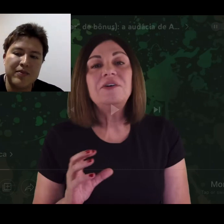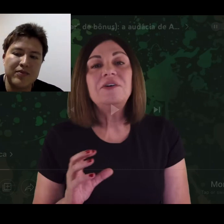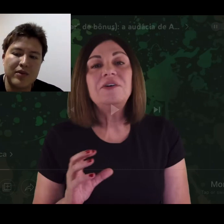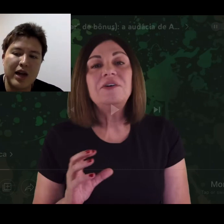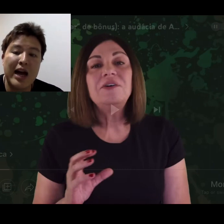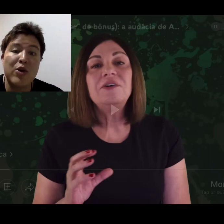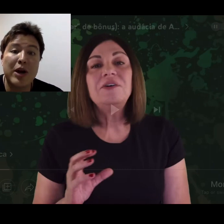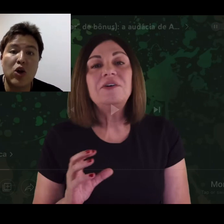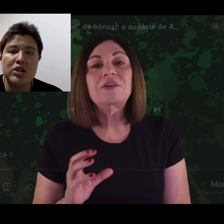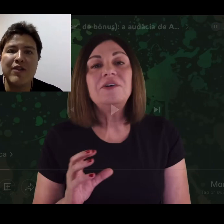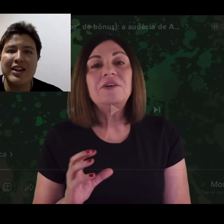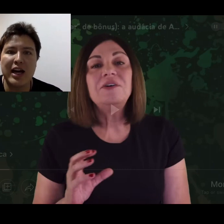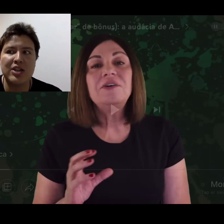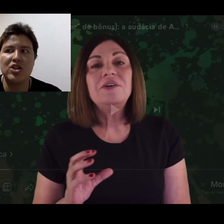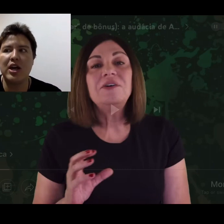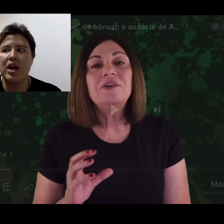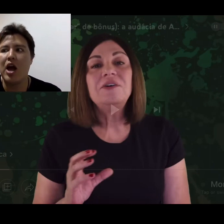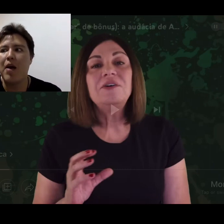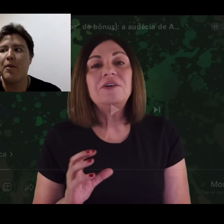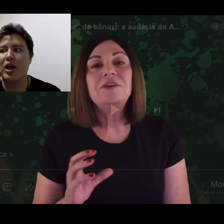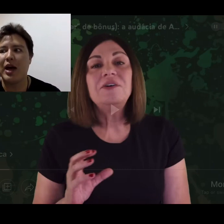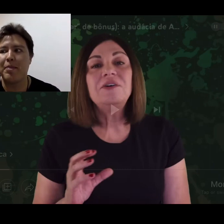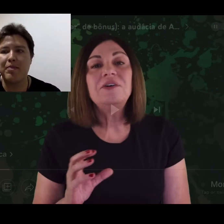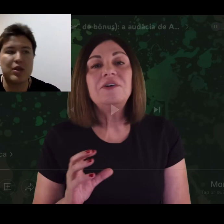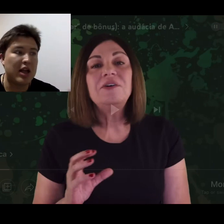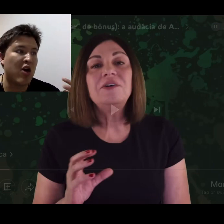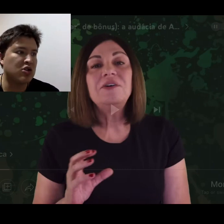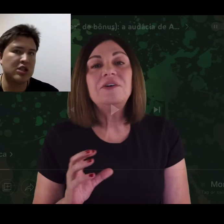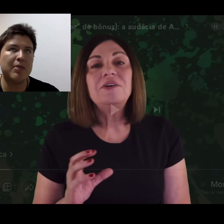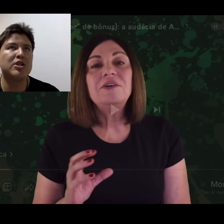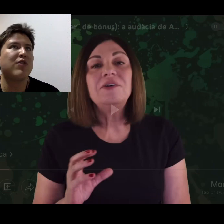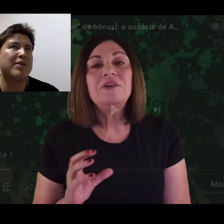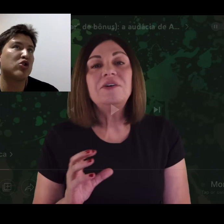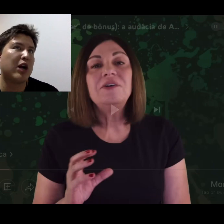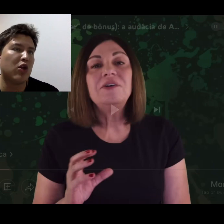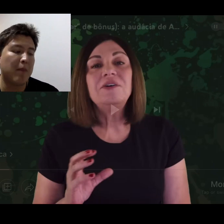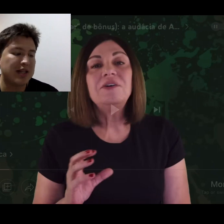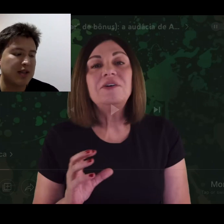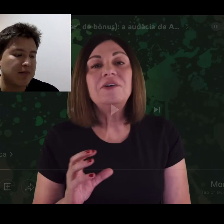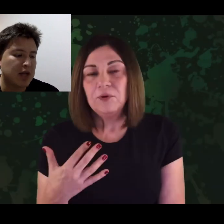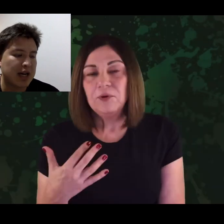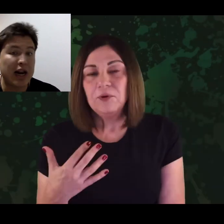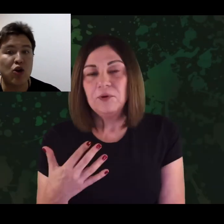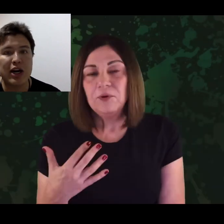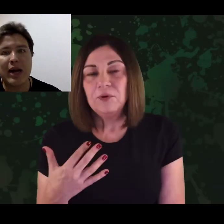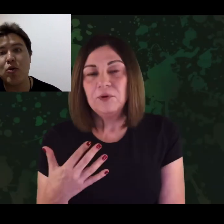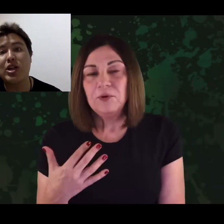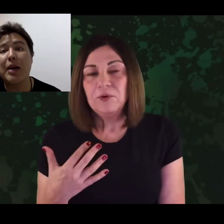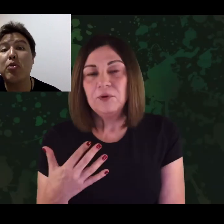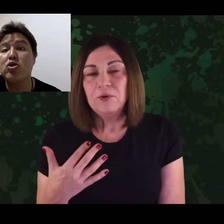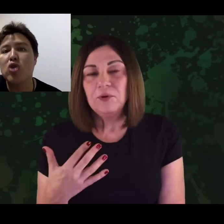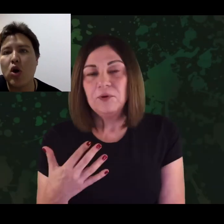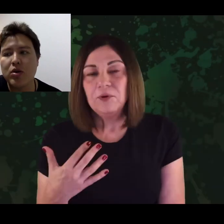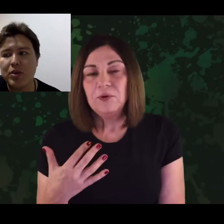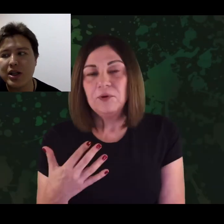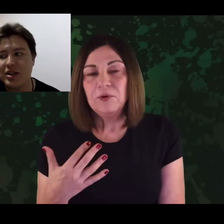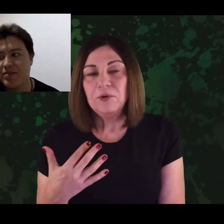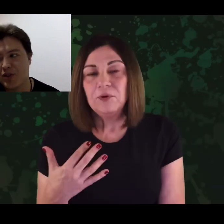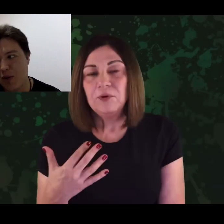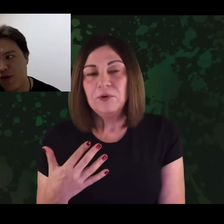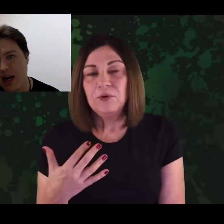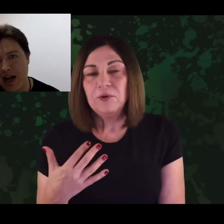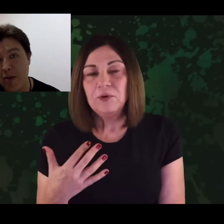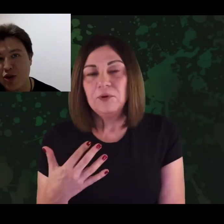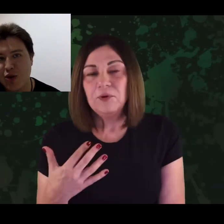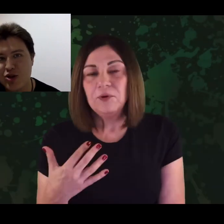Lógico que terror é uma... é uma coisa verdade, né? Porque eu, sinceramente, ficava chocado. Mas, claro, cria muita repulsão. Porque,